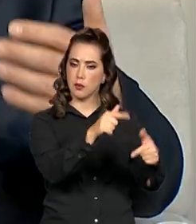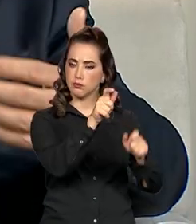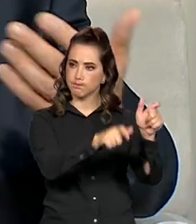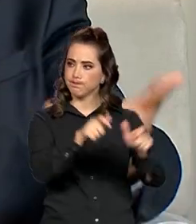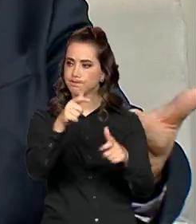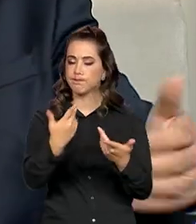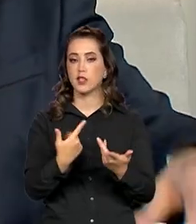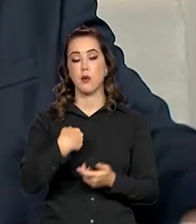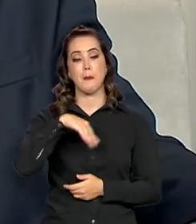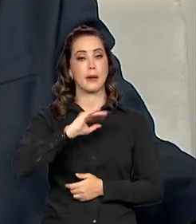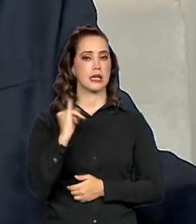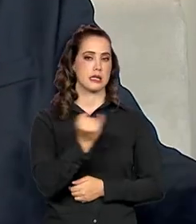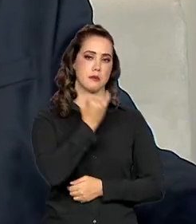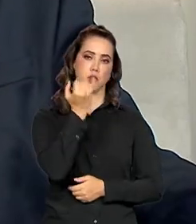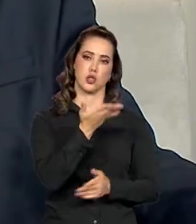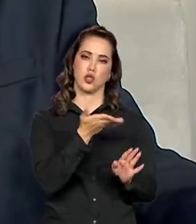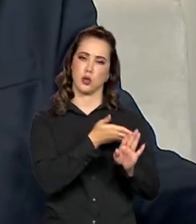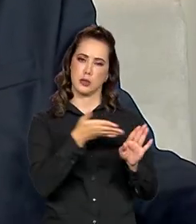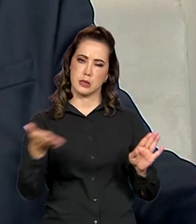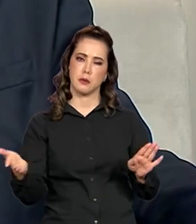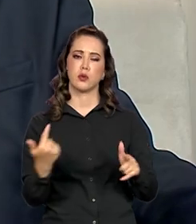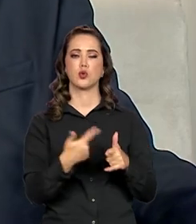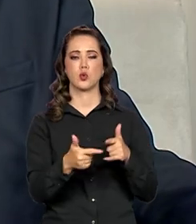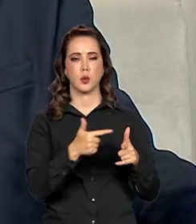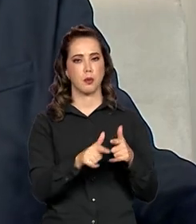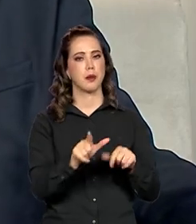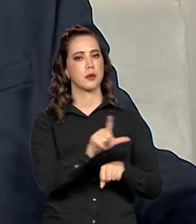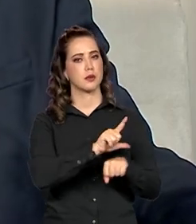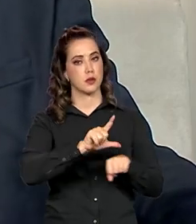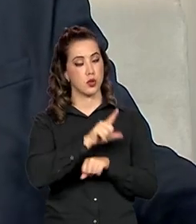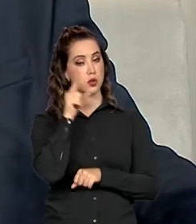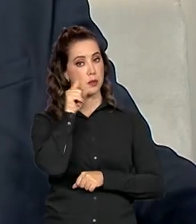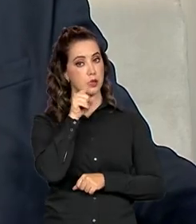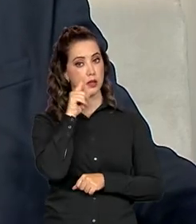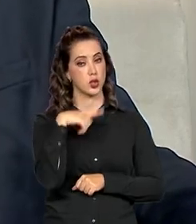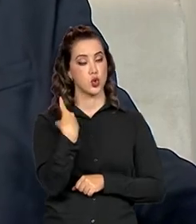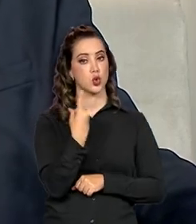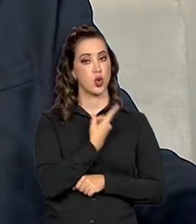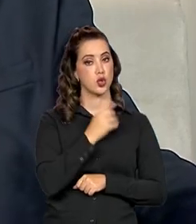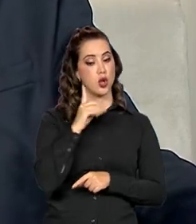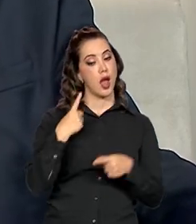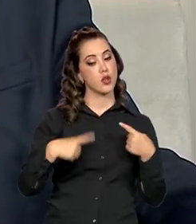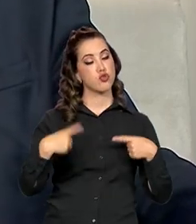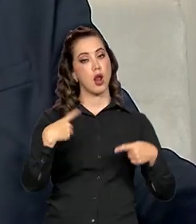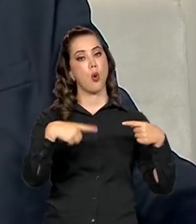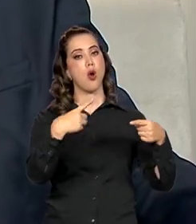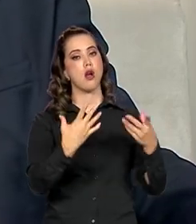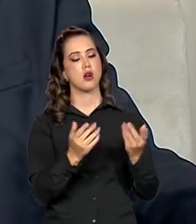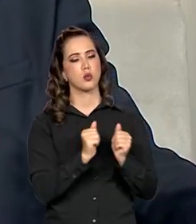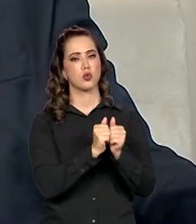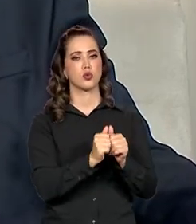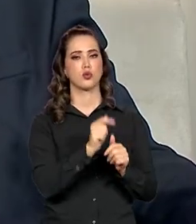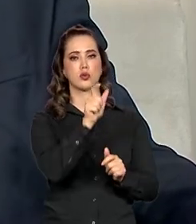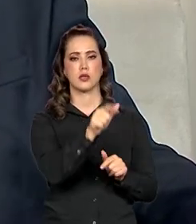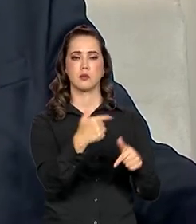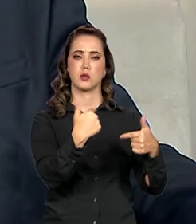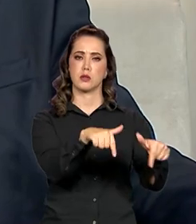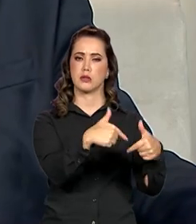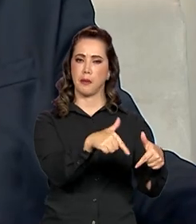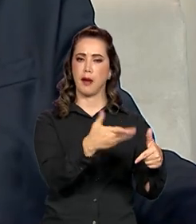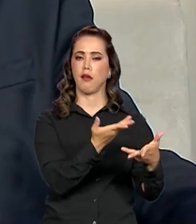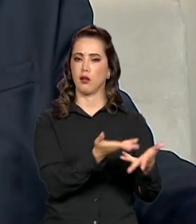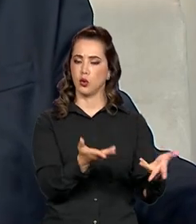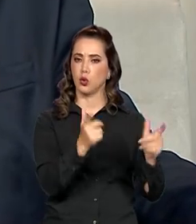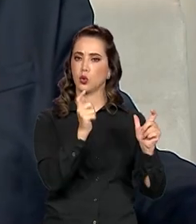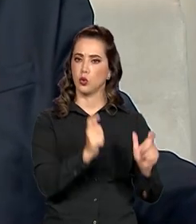que mais interessa nessa crise com as lojas americanas. Nós estamos dialogando com os trabalhadores, em primeiro lugar,